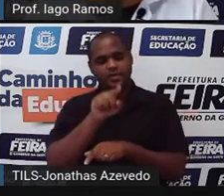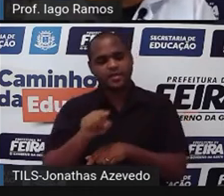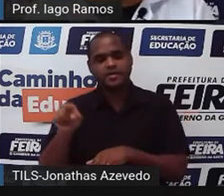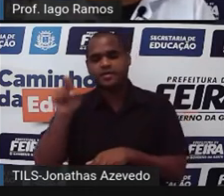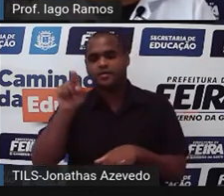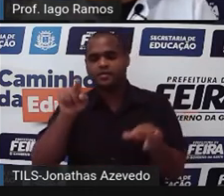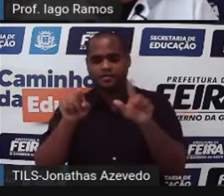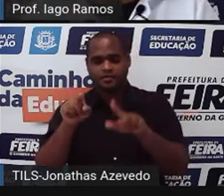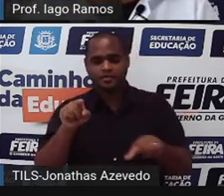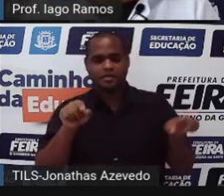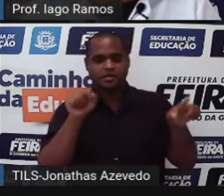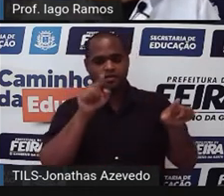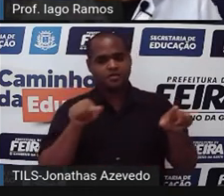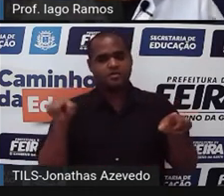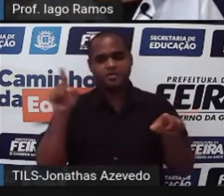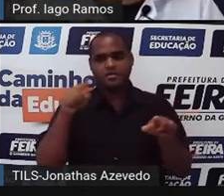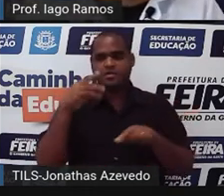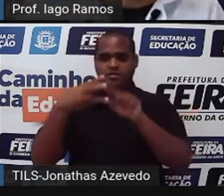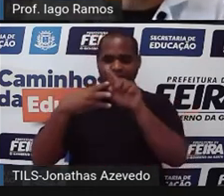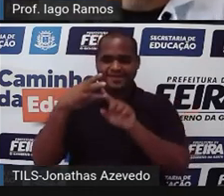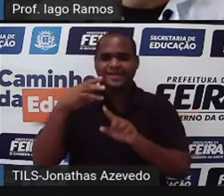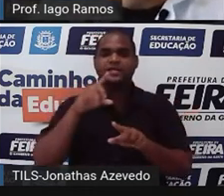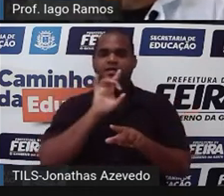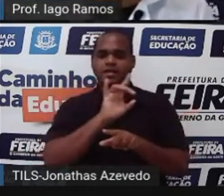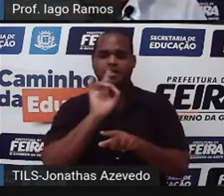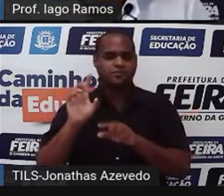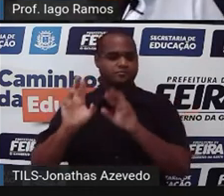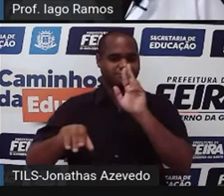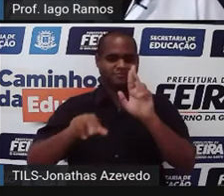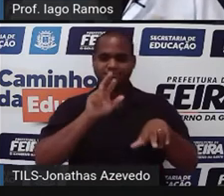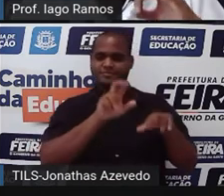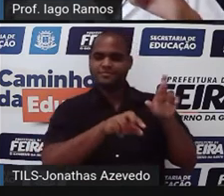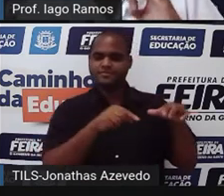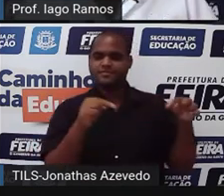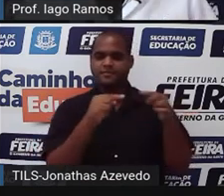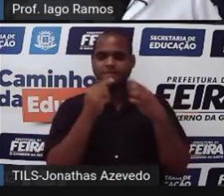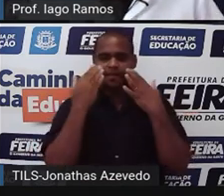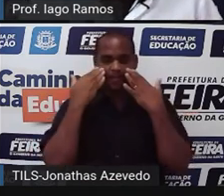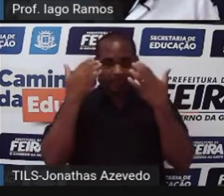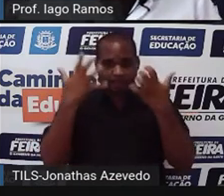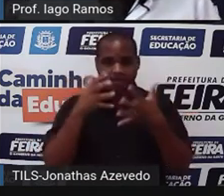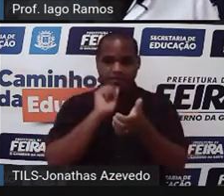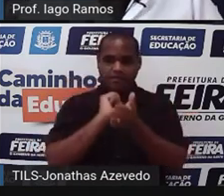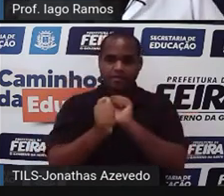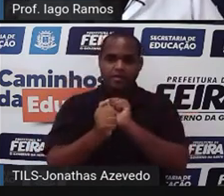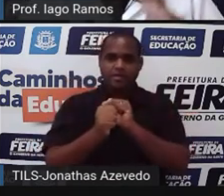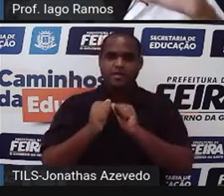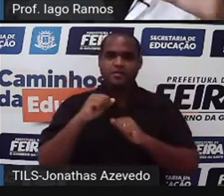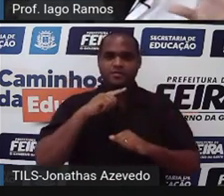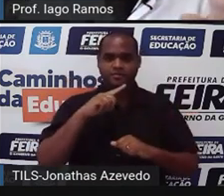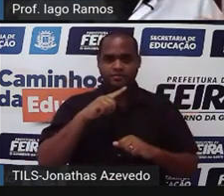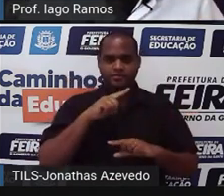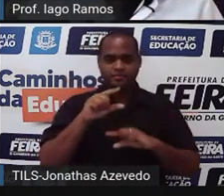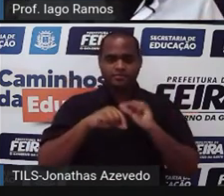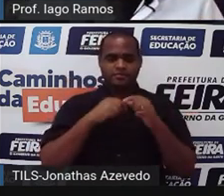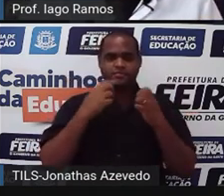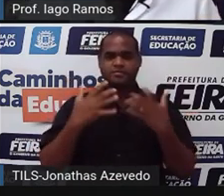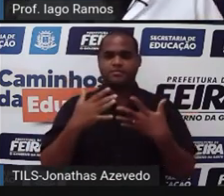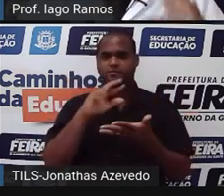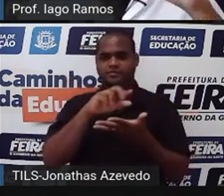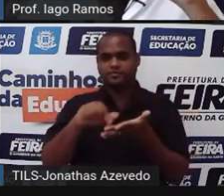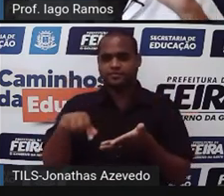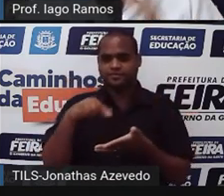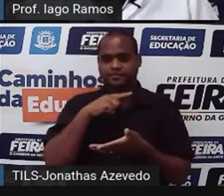ali, tá bom? Cada circunferência daquela vai representar um esporte. É uma pra futebol,